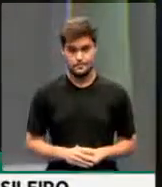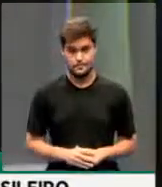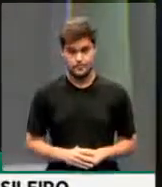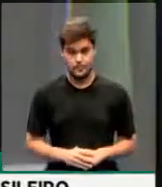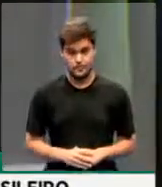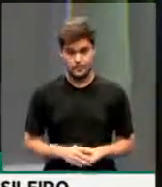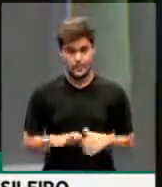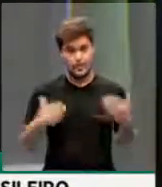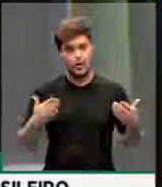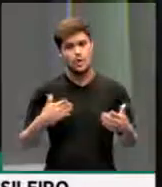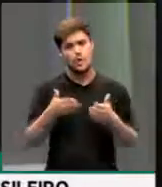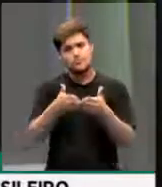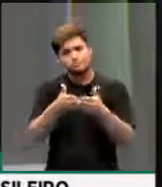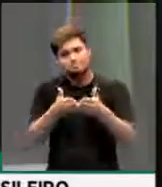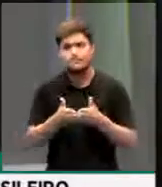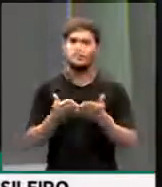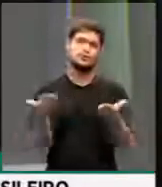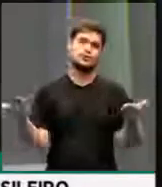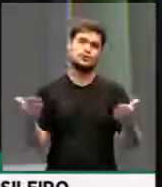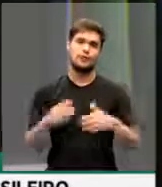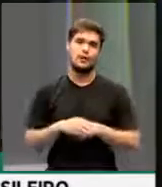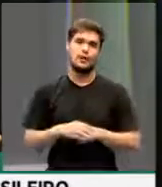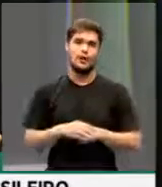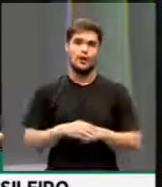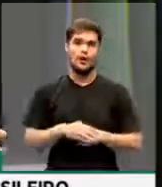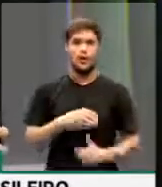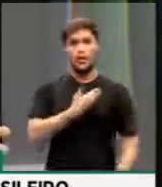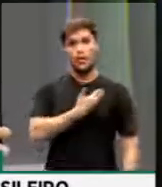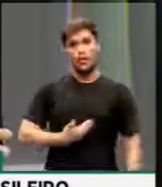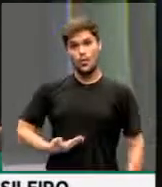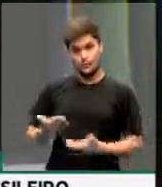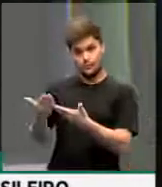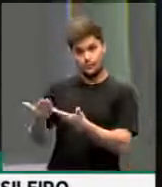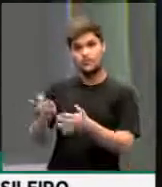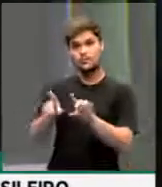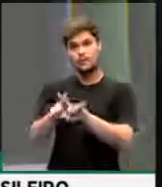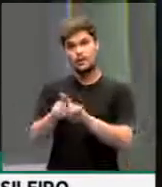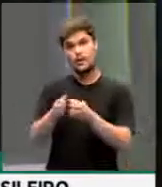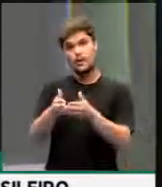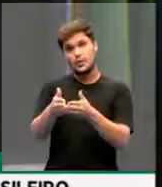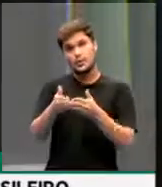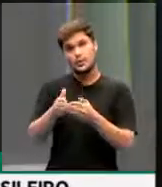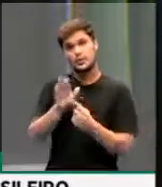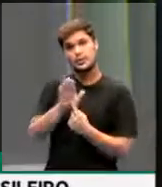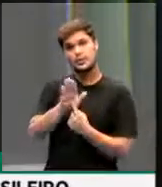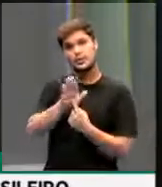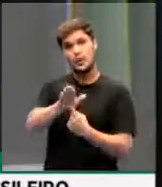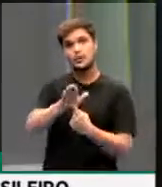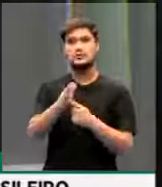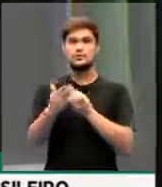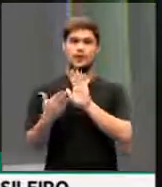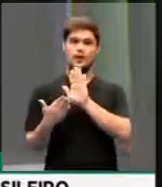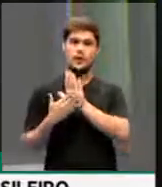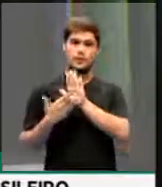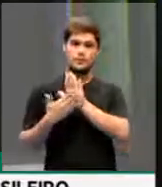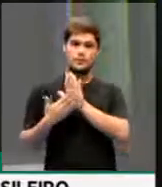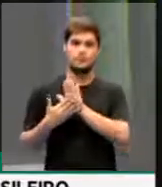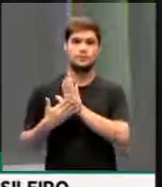Fica aqui o nosso apelo, senhor presidente. E ao governo, o apelo para que apresente uma proposta